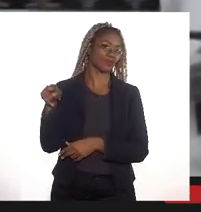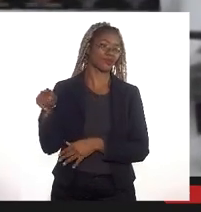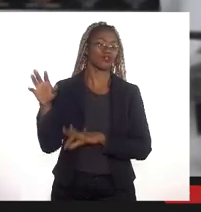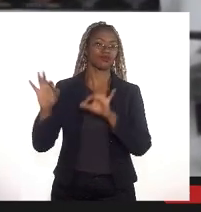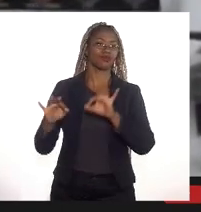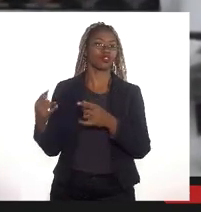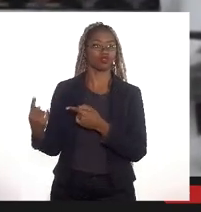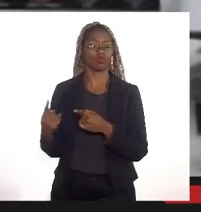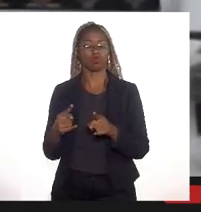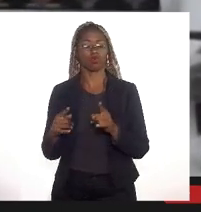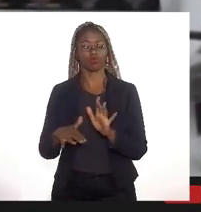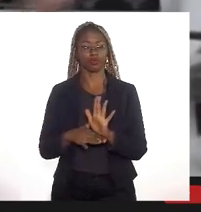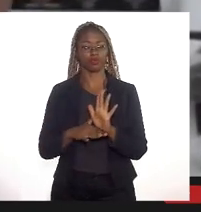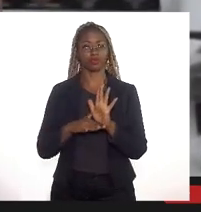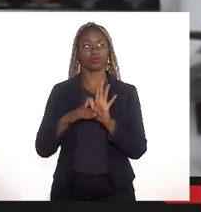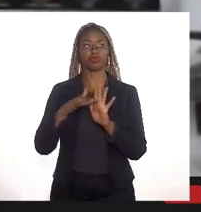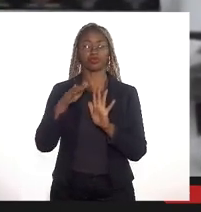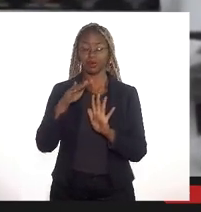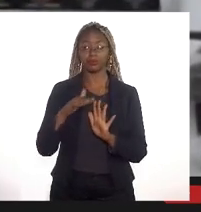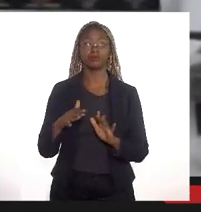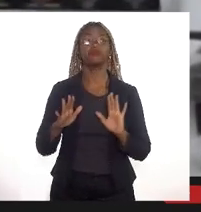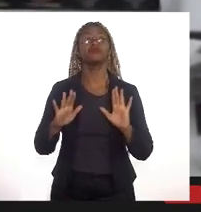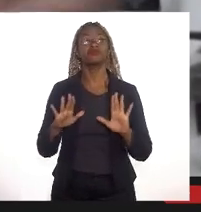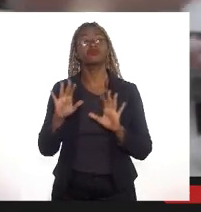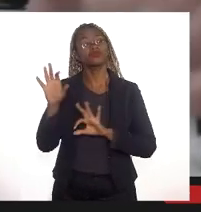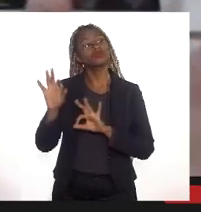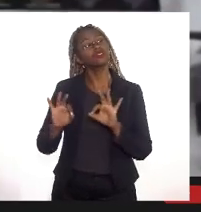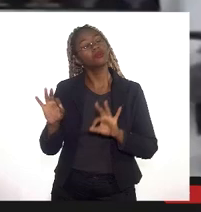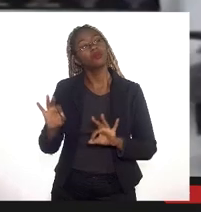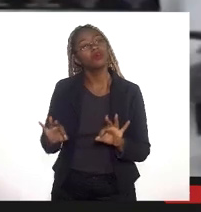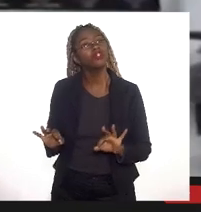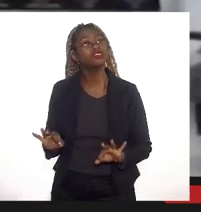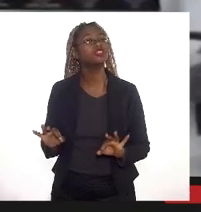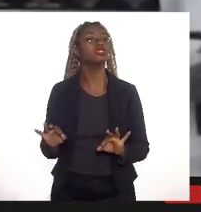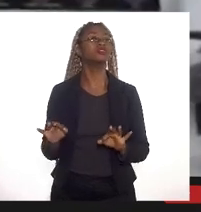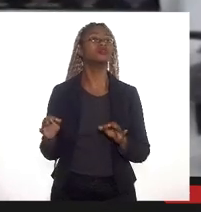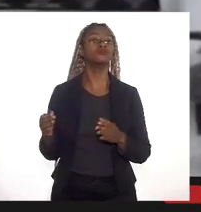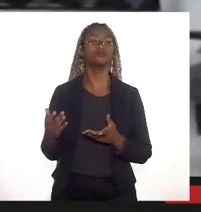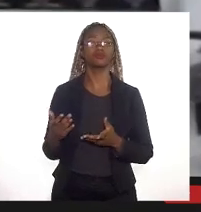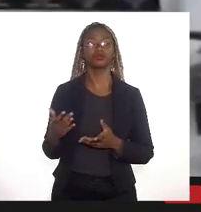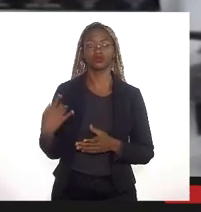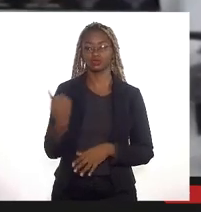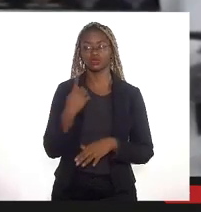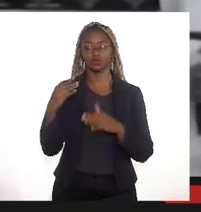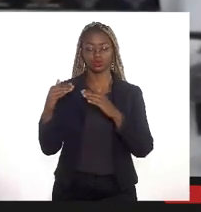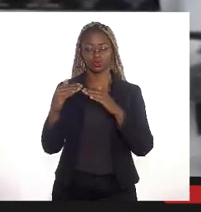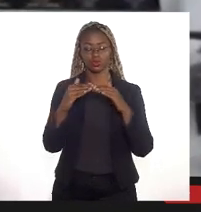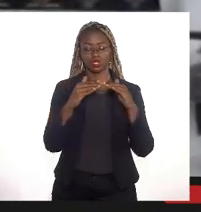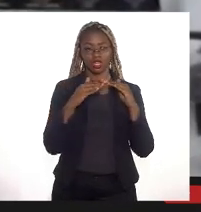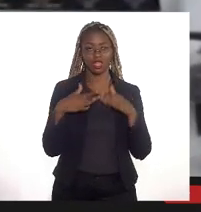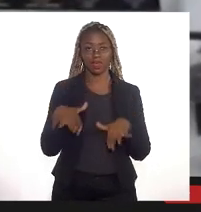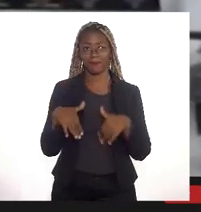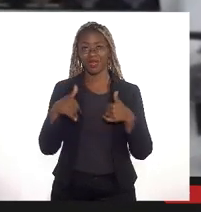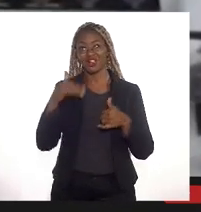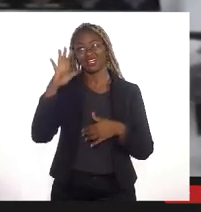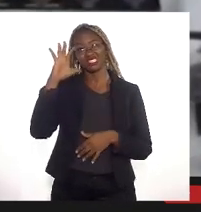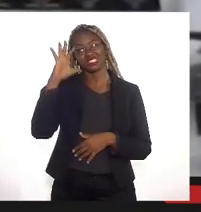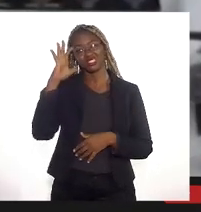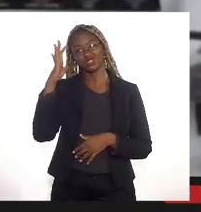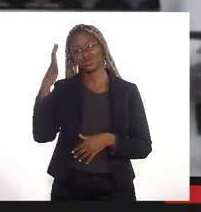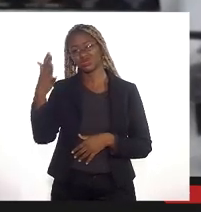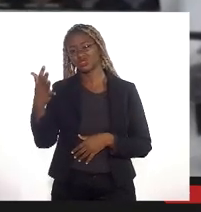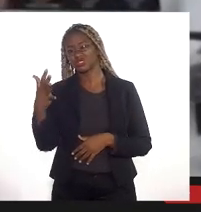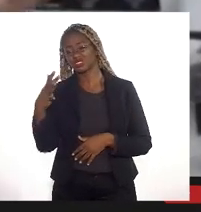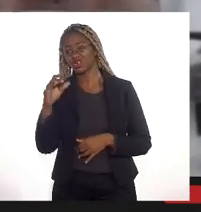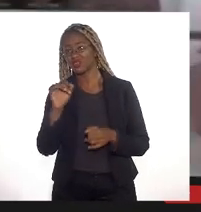combate a enchente esse canal esse projeto a gente chegando no consenso que é a melhor solução fará com que todo aquele